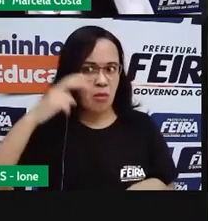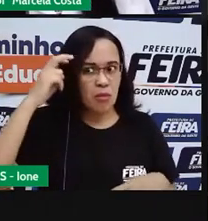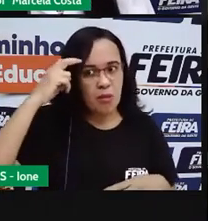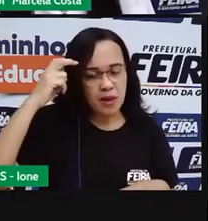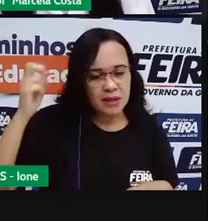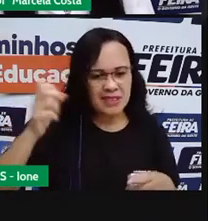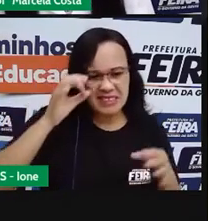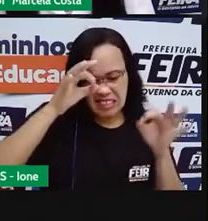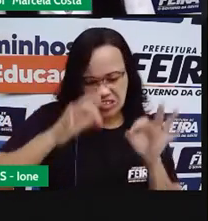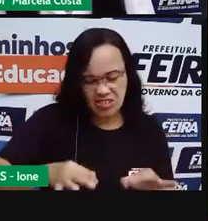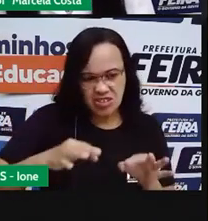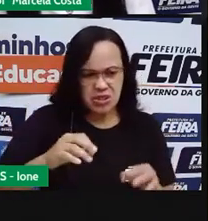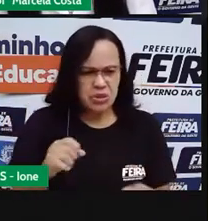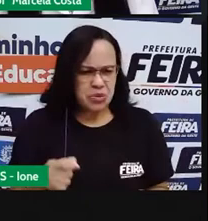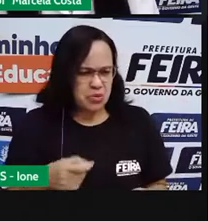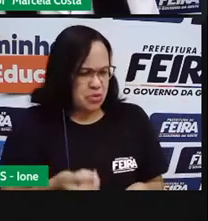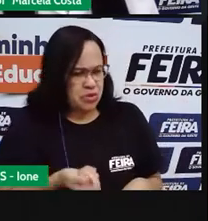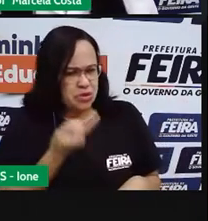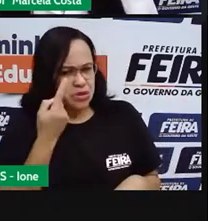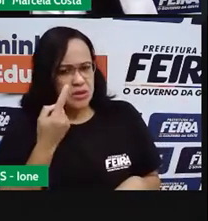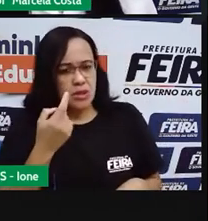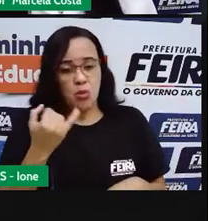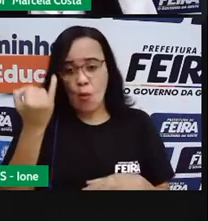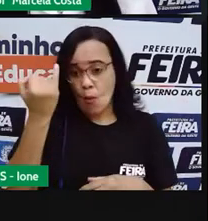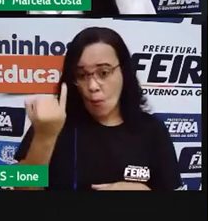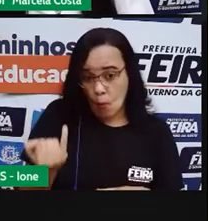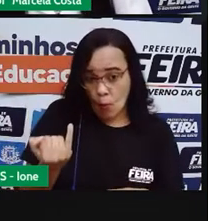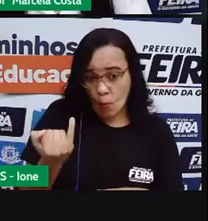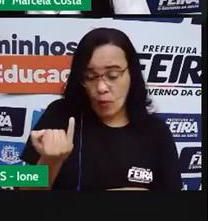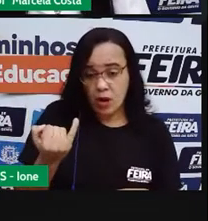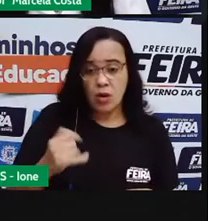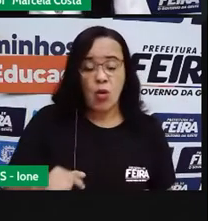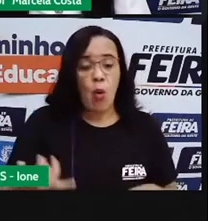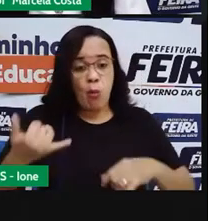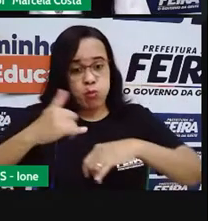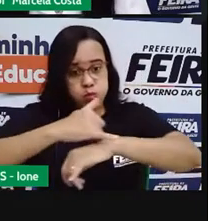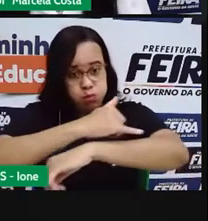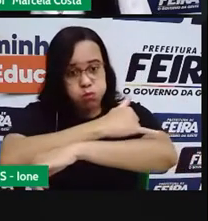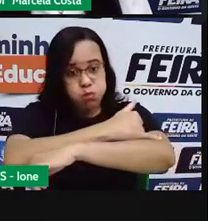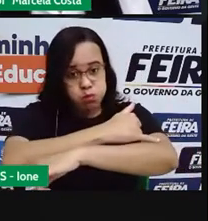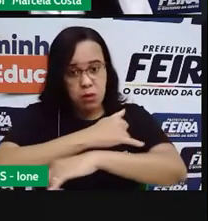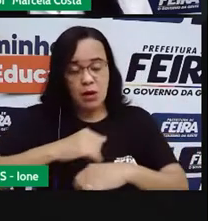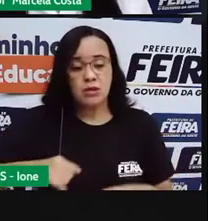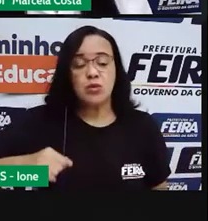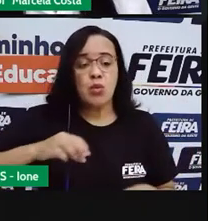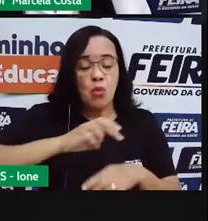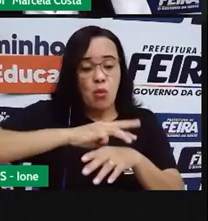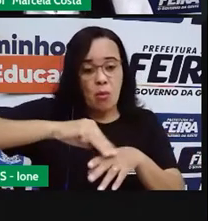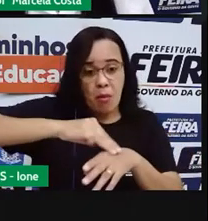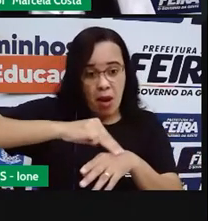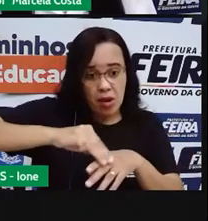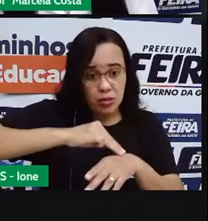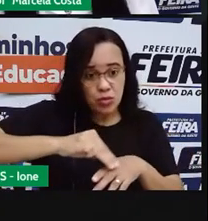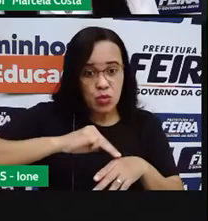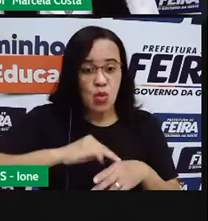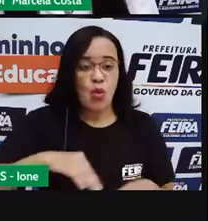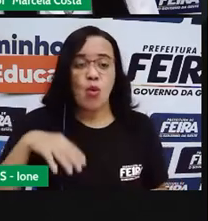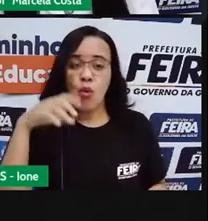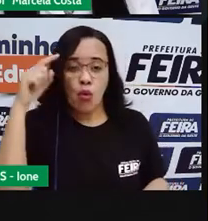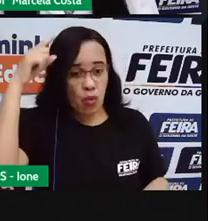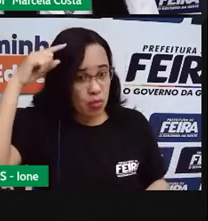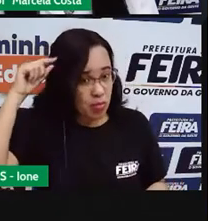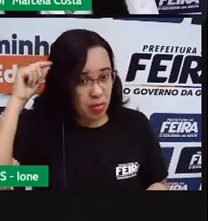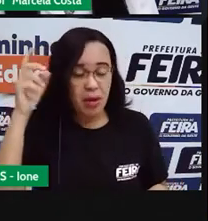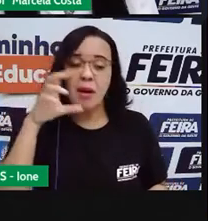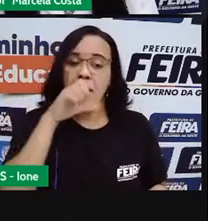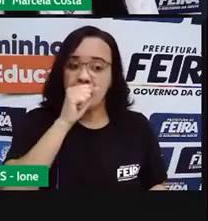Um é magrelo, outro é gordinho, um é castanho, Outro é regindo.